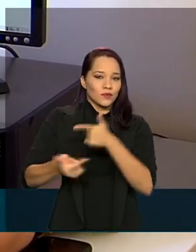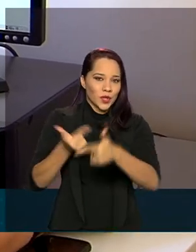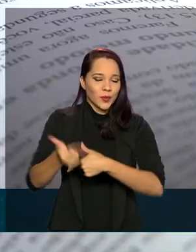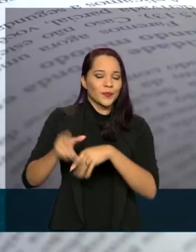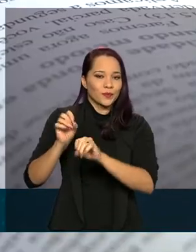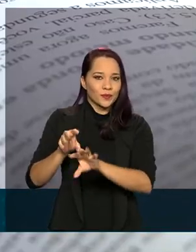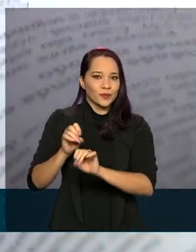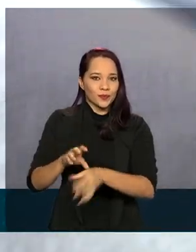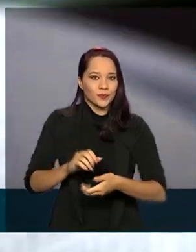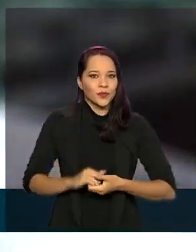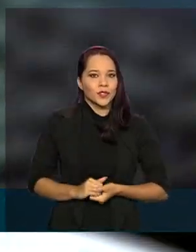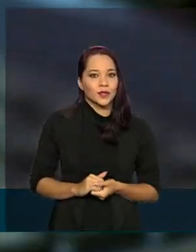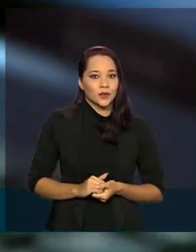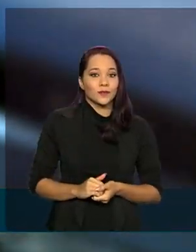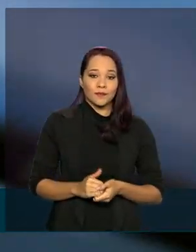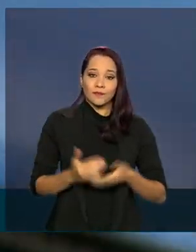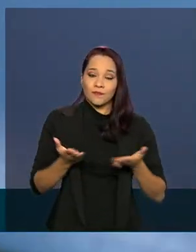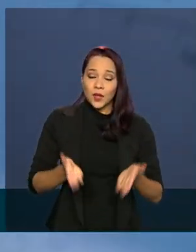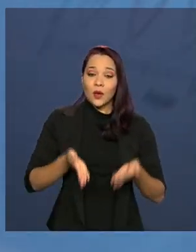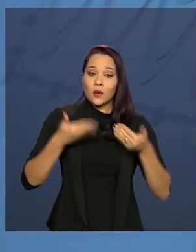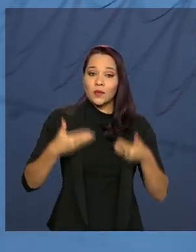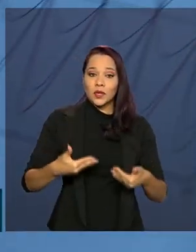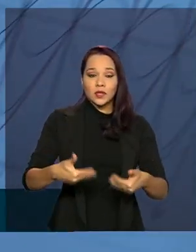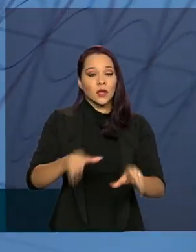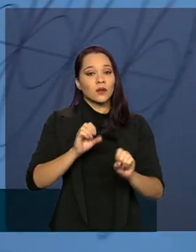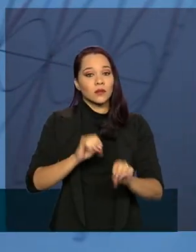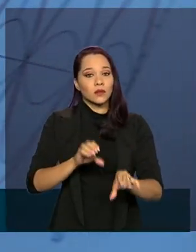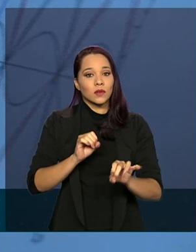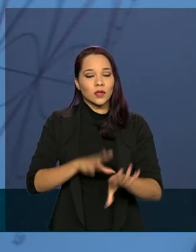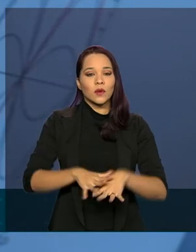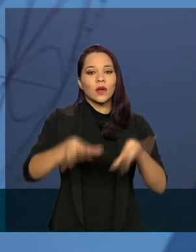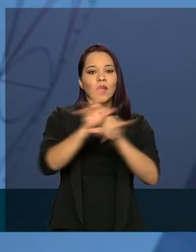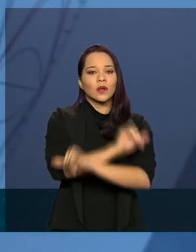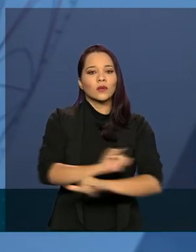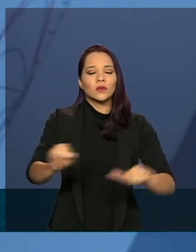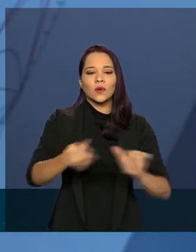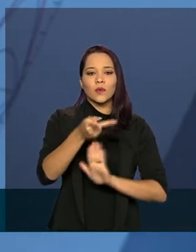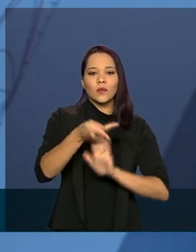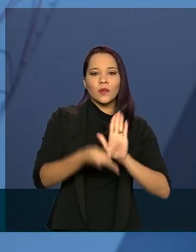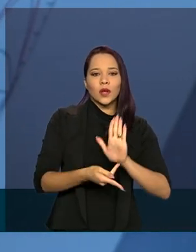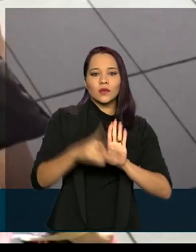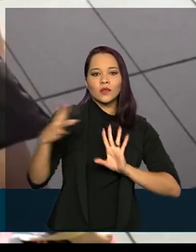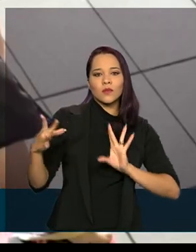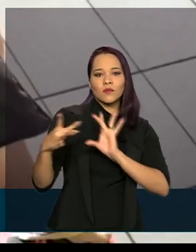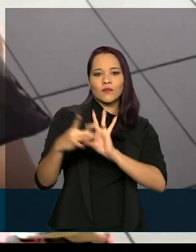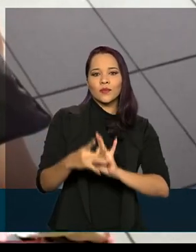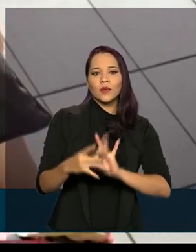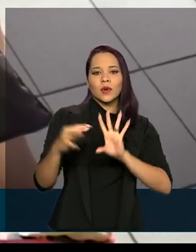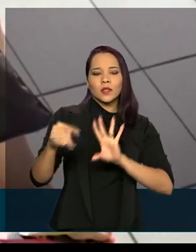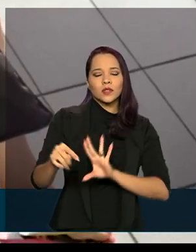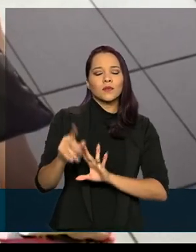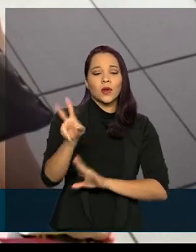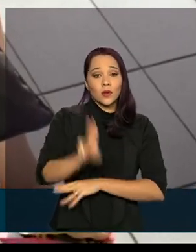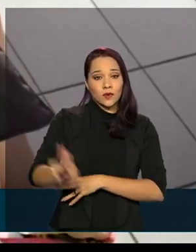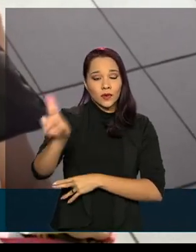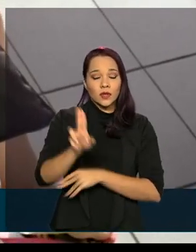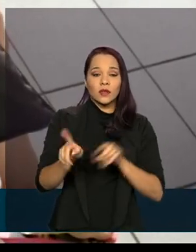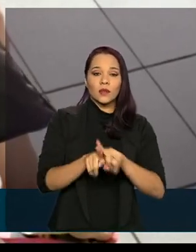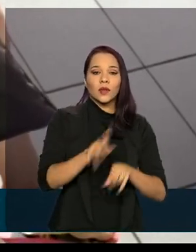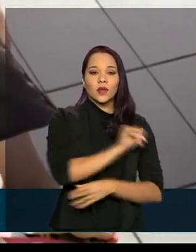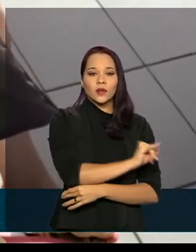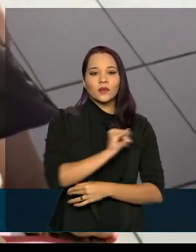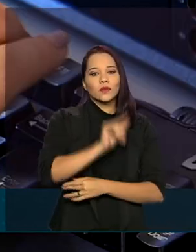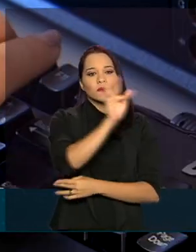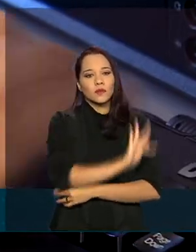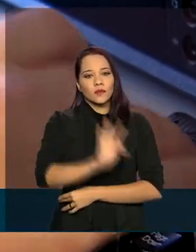de ensino. Diante disso, o Ministério da Educação anunciou um plano de conectividade para universidades e institutos